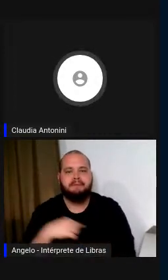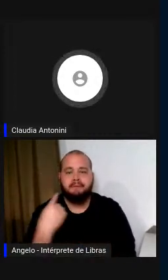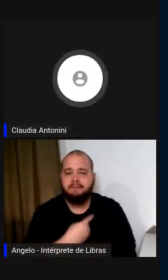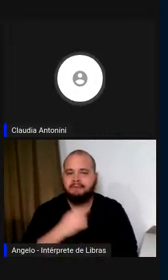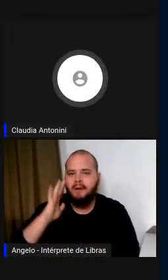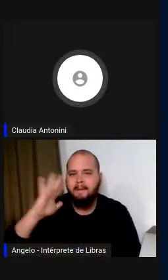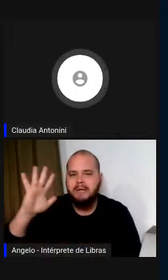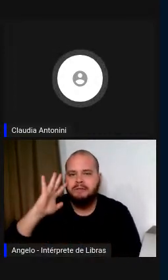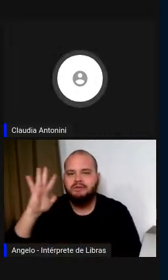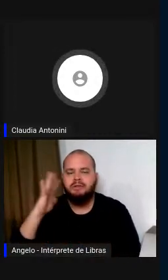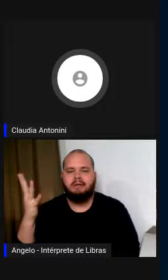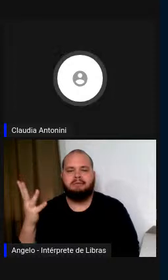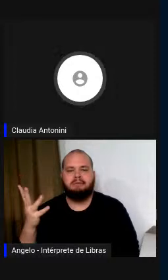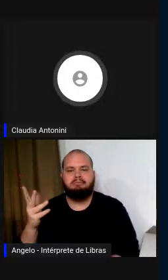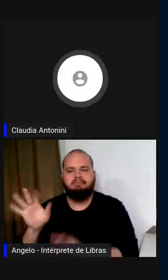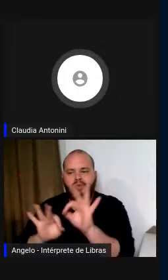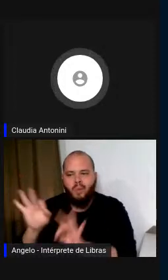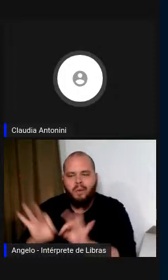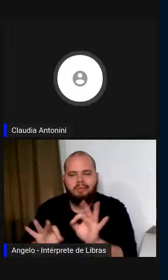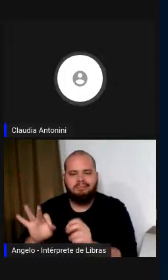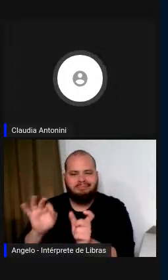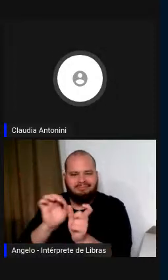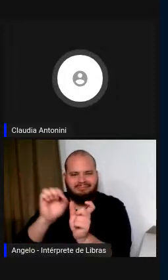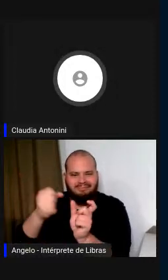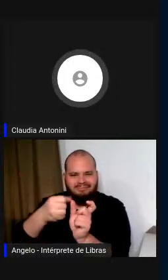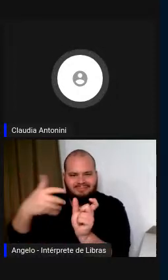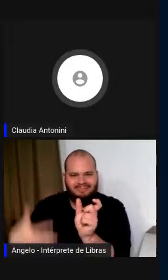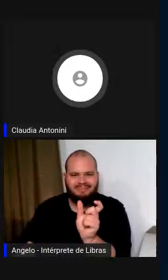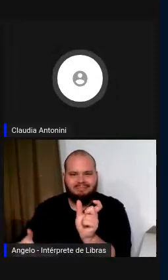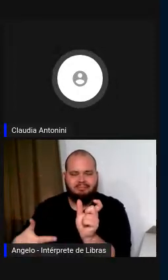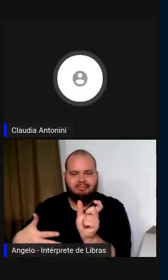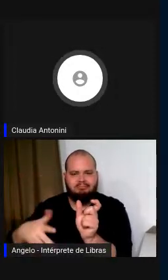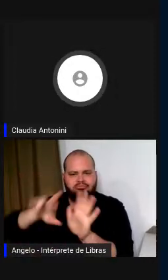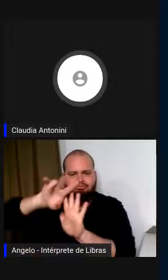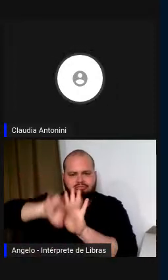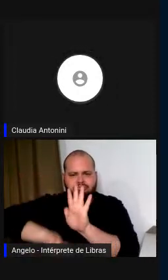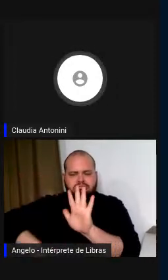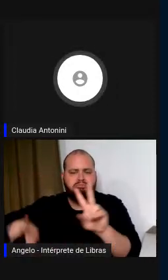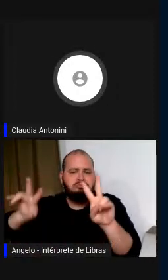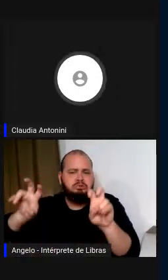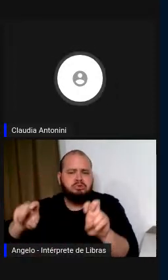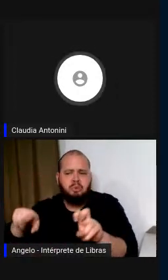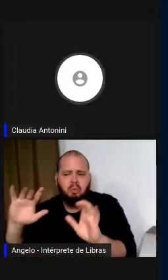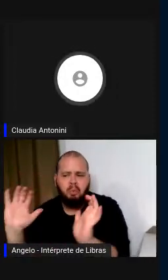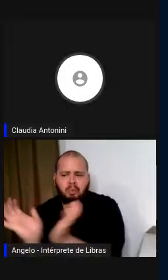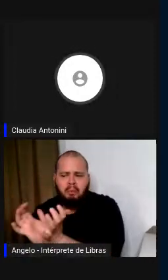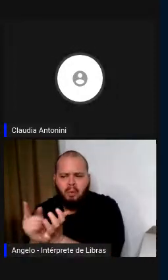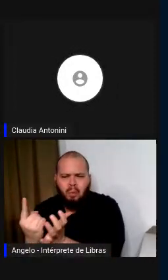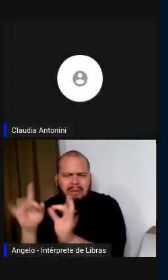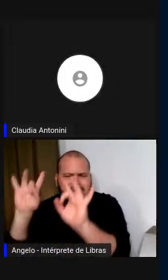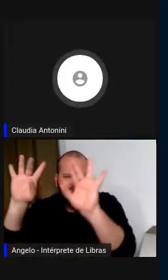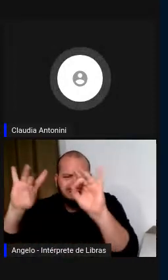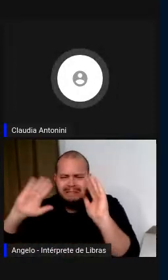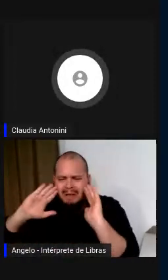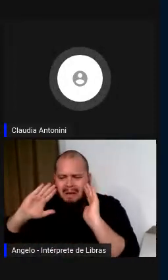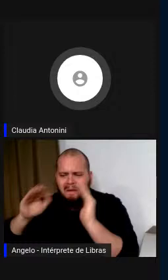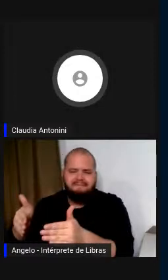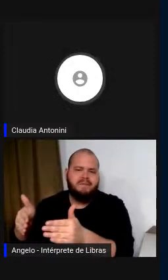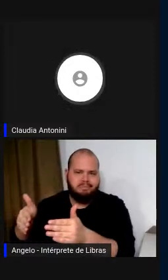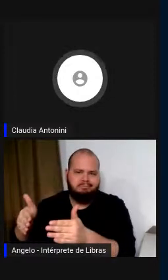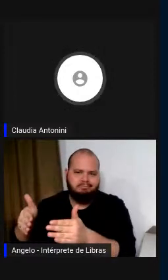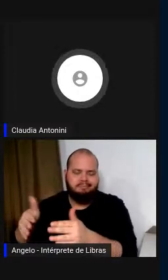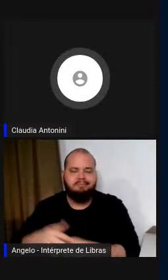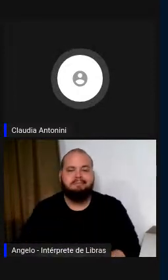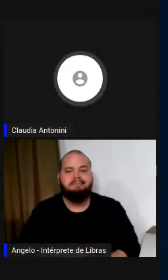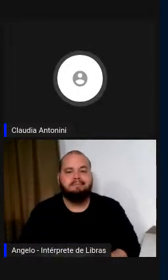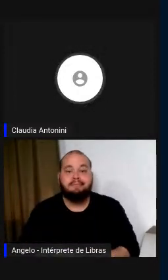semiautomática de glossários quando temos que interpretar um âmbito muito especializado, o terceiro,